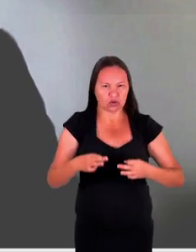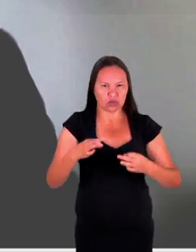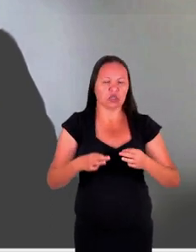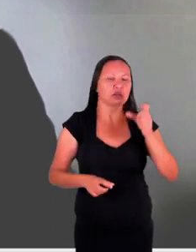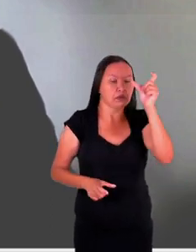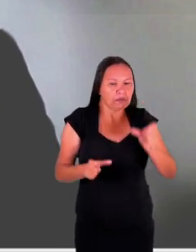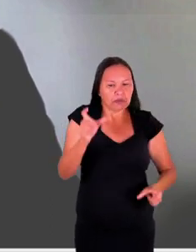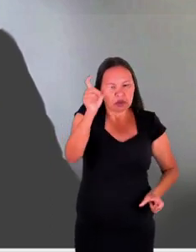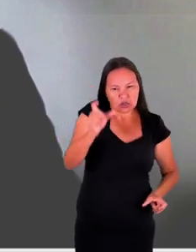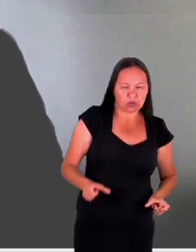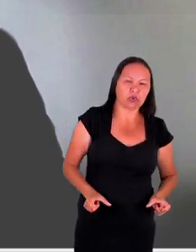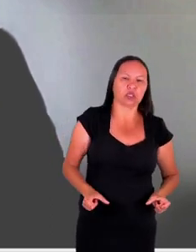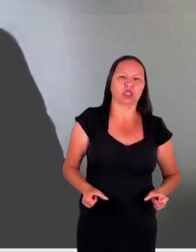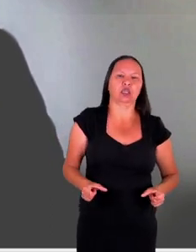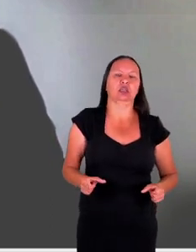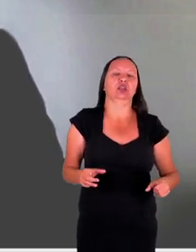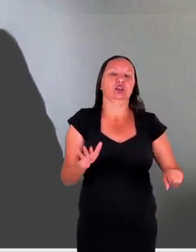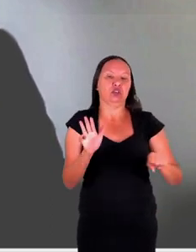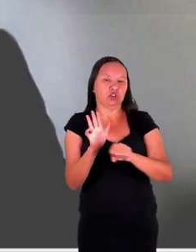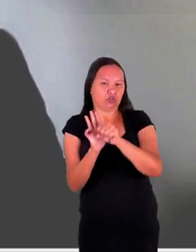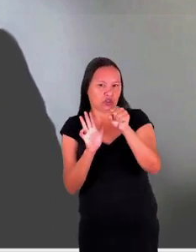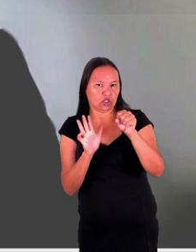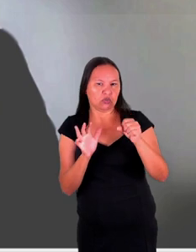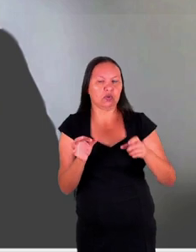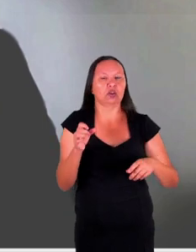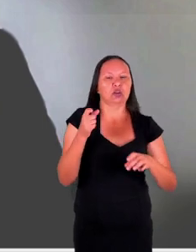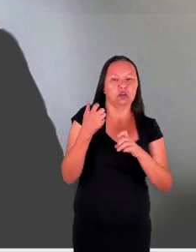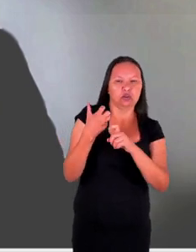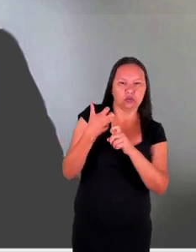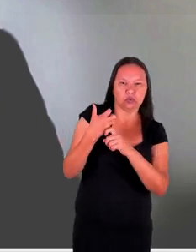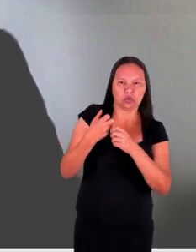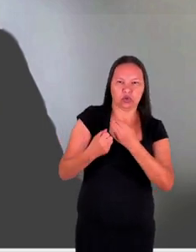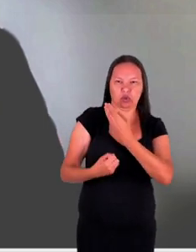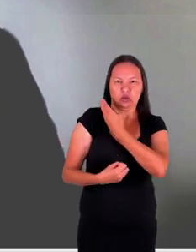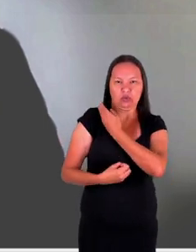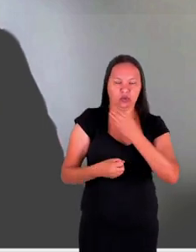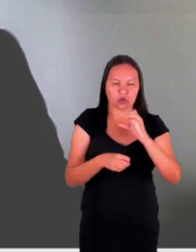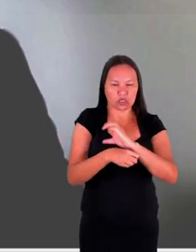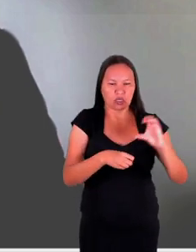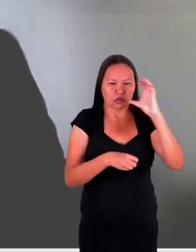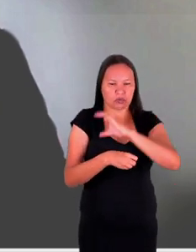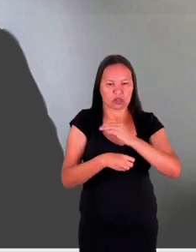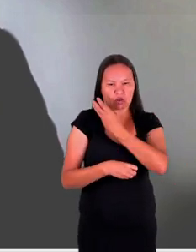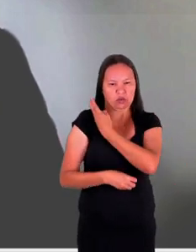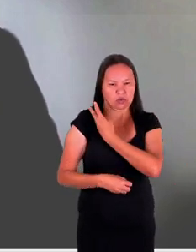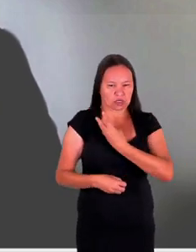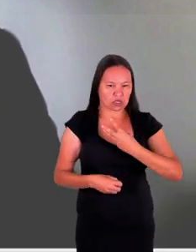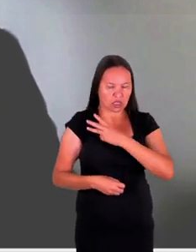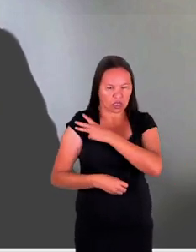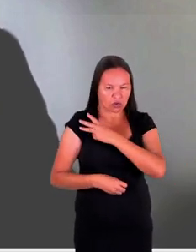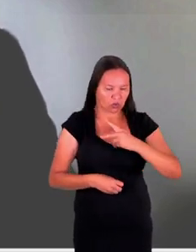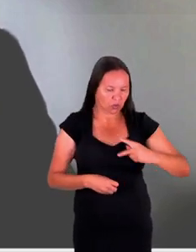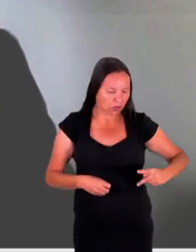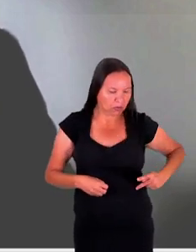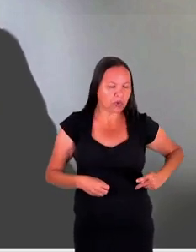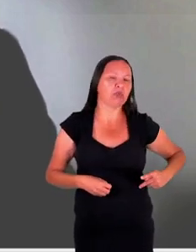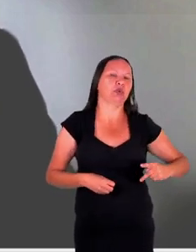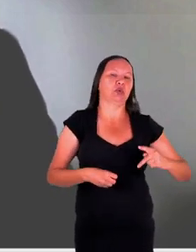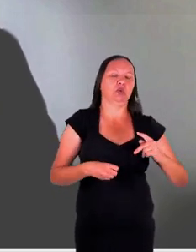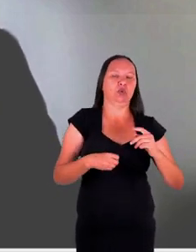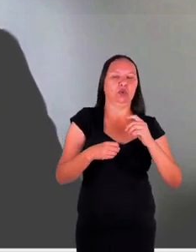crimes e atos infracionais, e no âmbito do Conselho Nacional do Ministério Público, a resolução de número